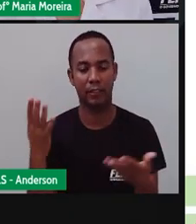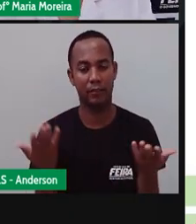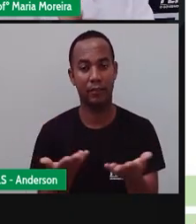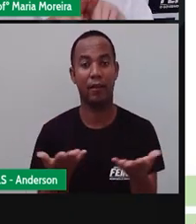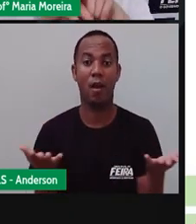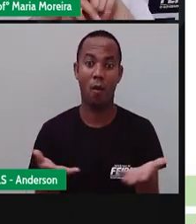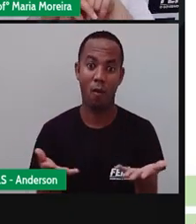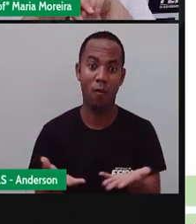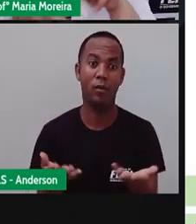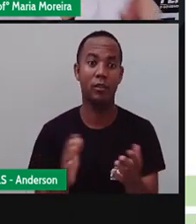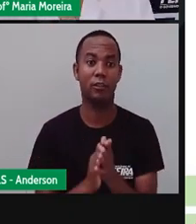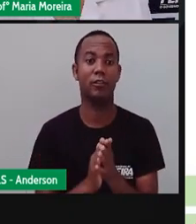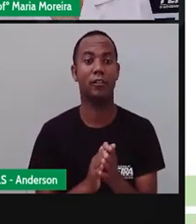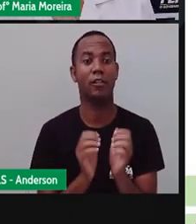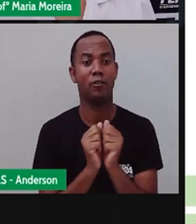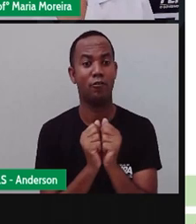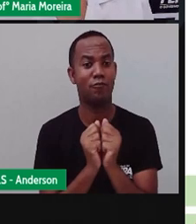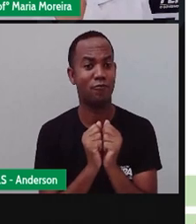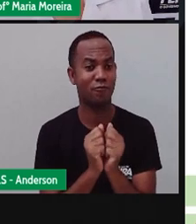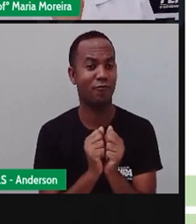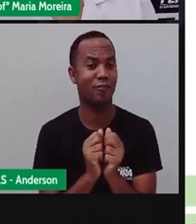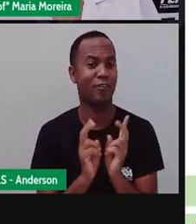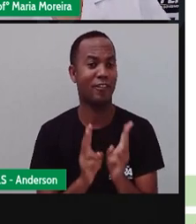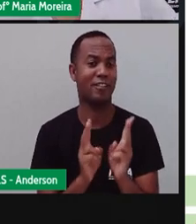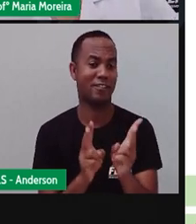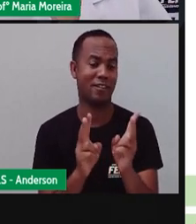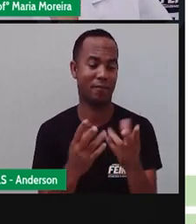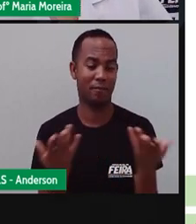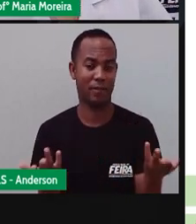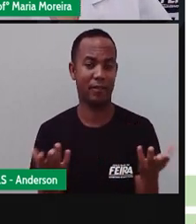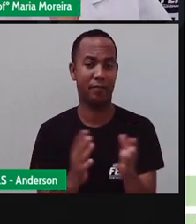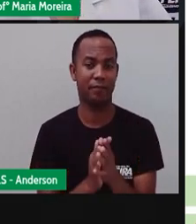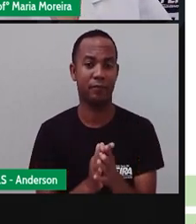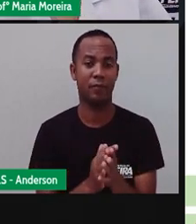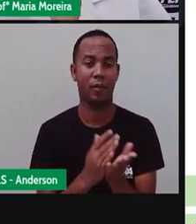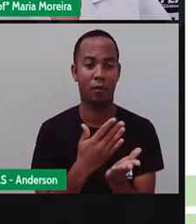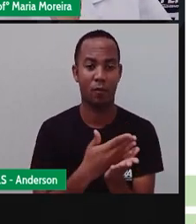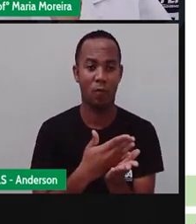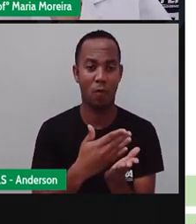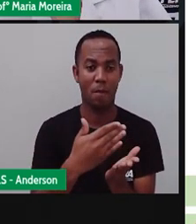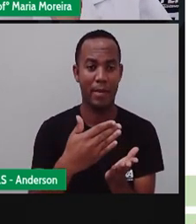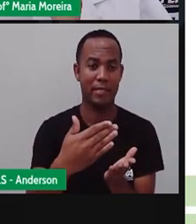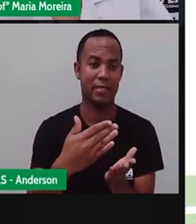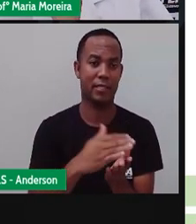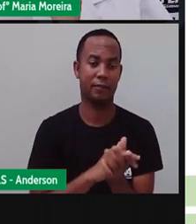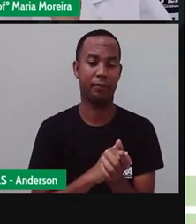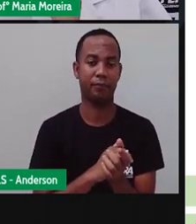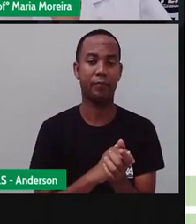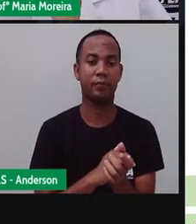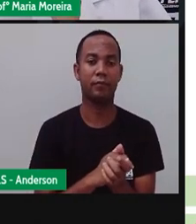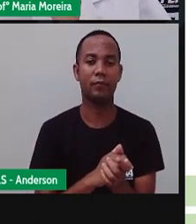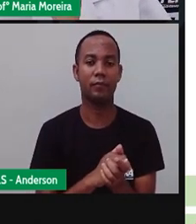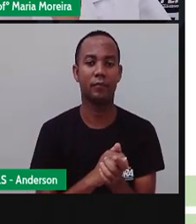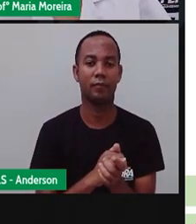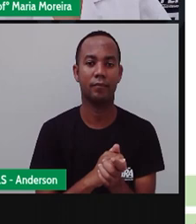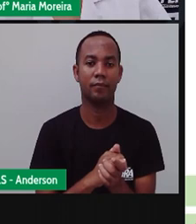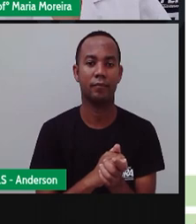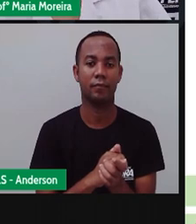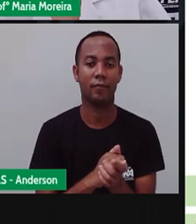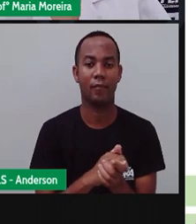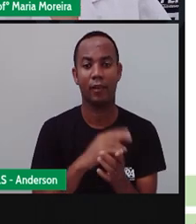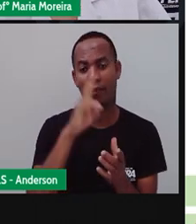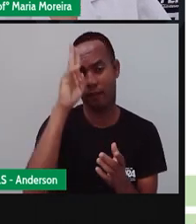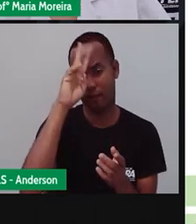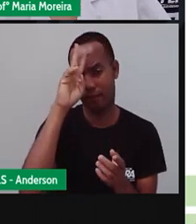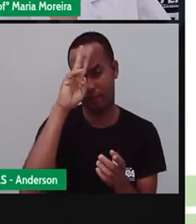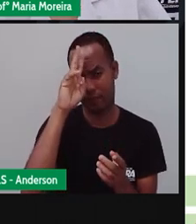aqui juntinhos, né? Sempre lado a lado para vocês. Vamos começar! Ah, gente, né? Vamos lembrar